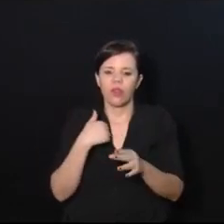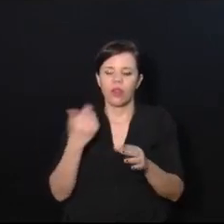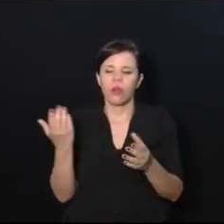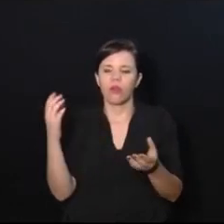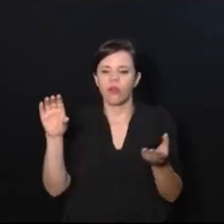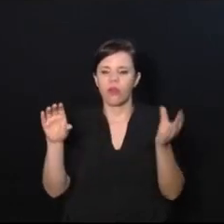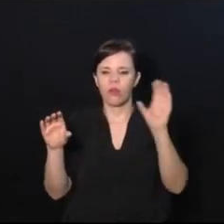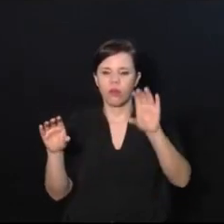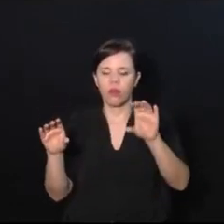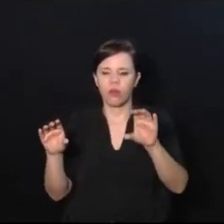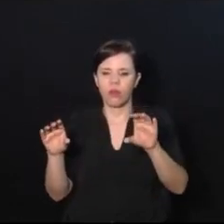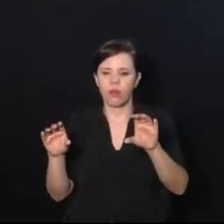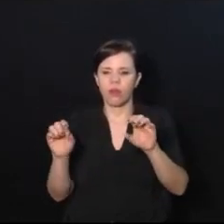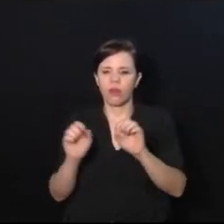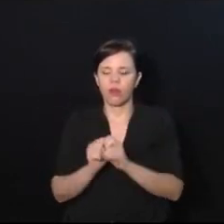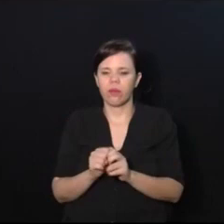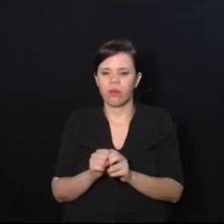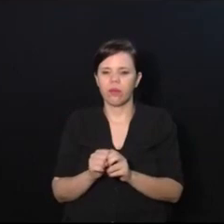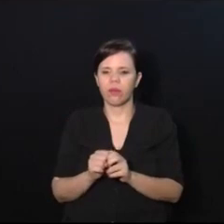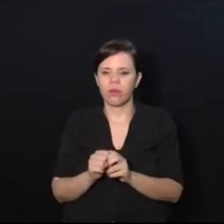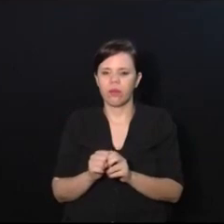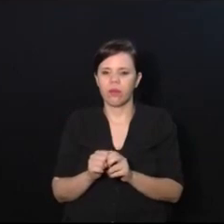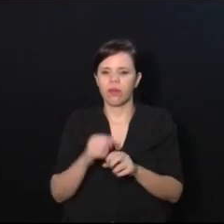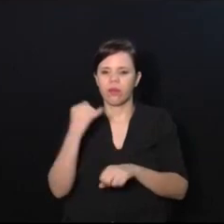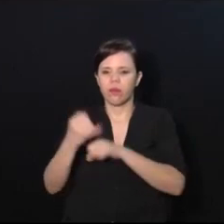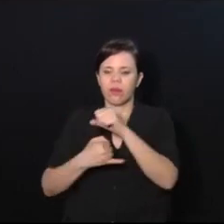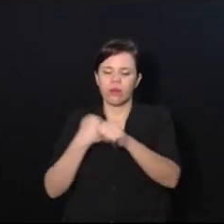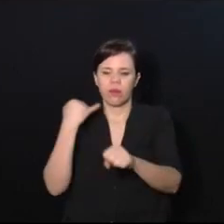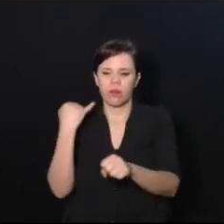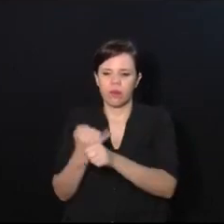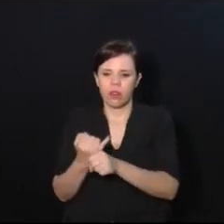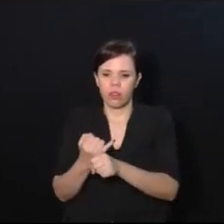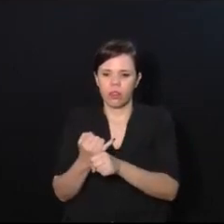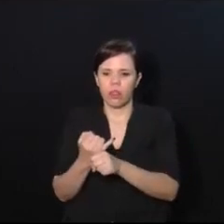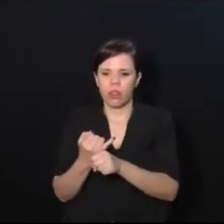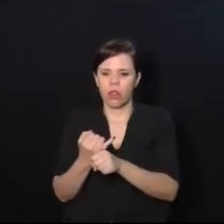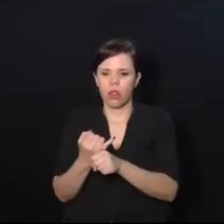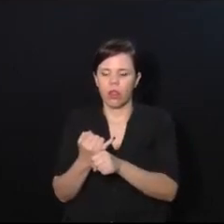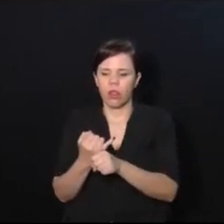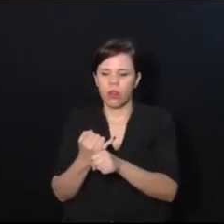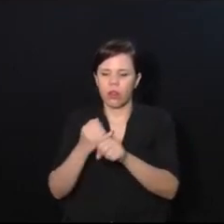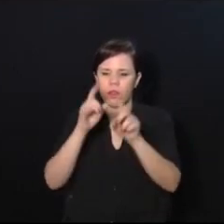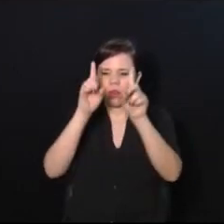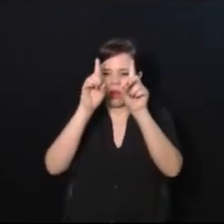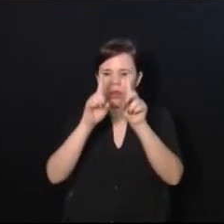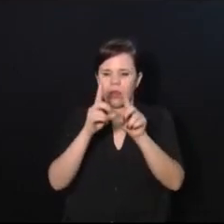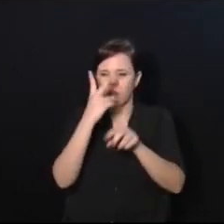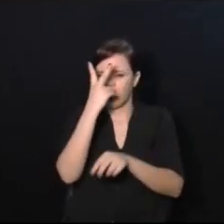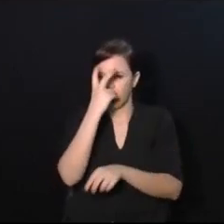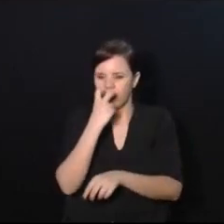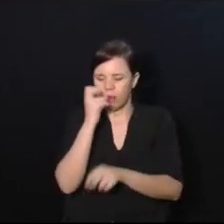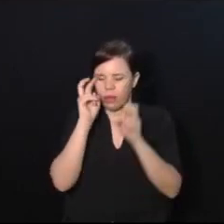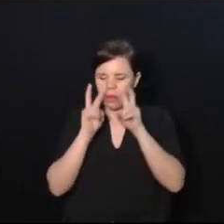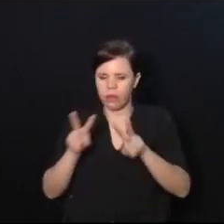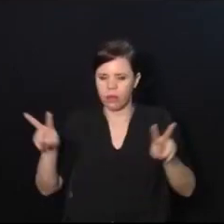publico, procurem Portal da Deficiência Visual no Facebook, curte lá a página que vocês vão receber as notificações.